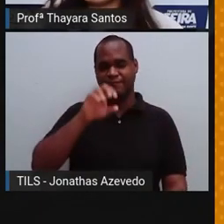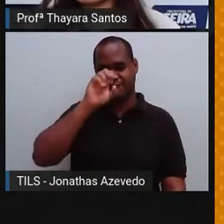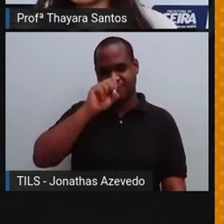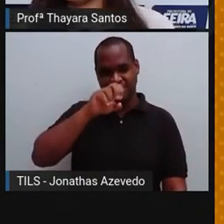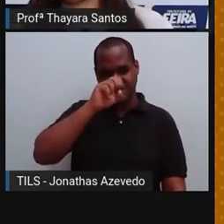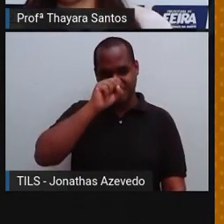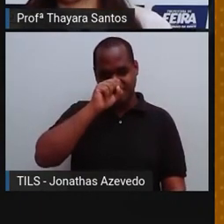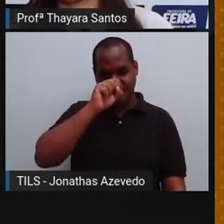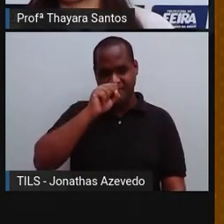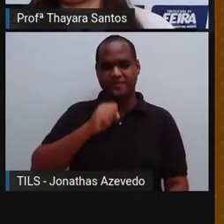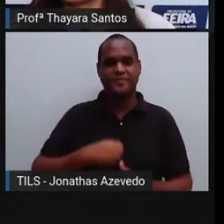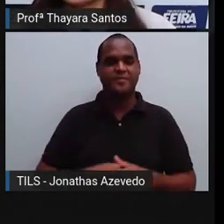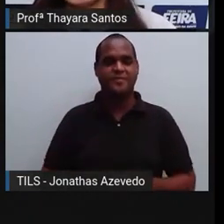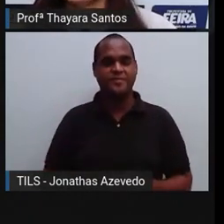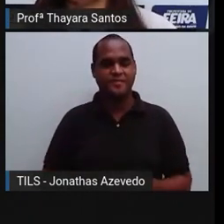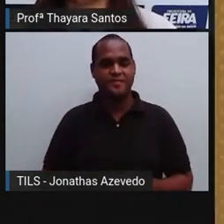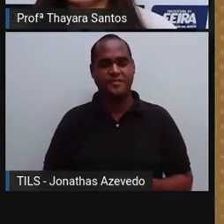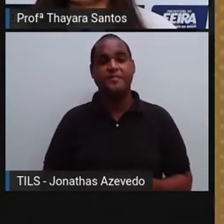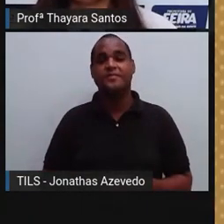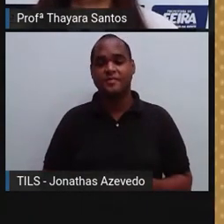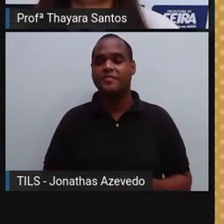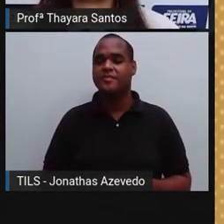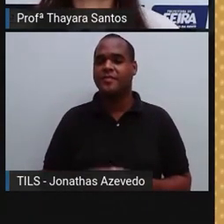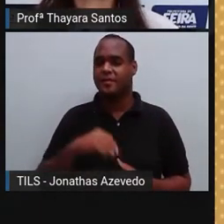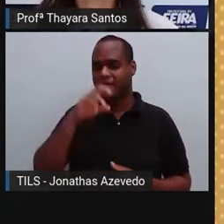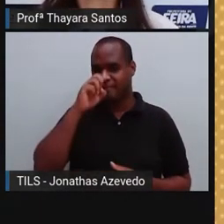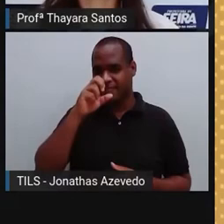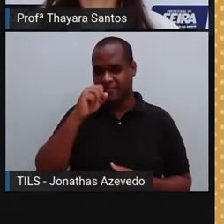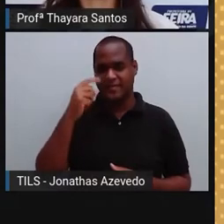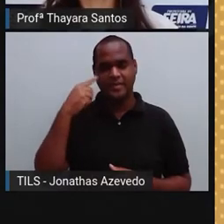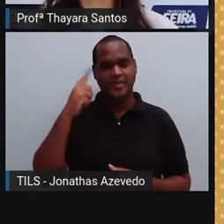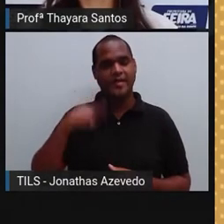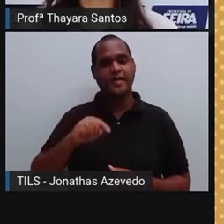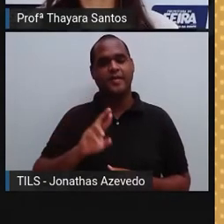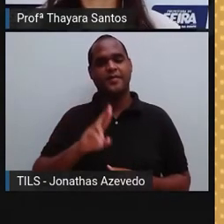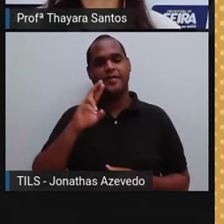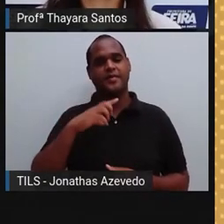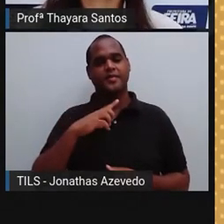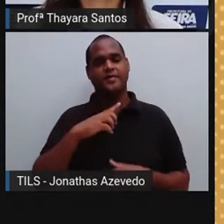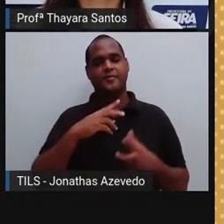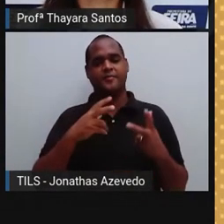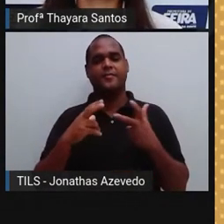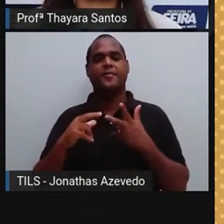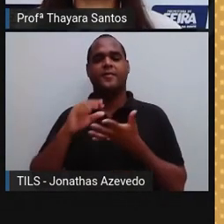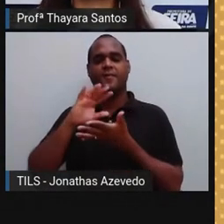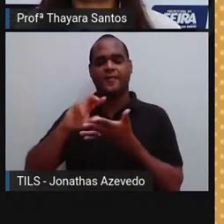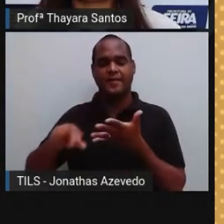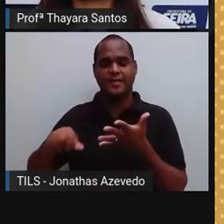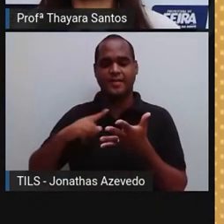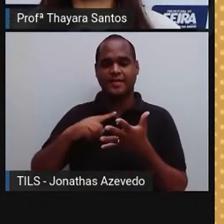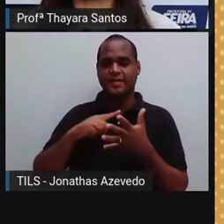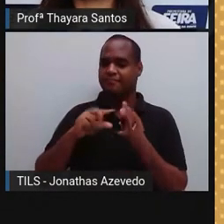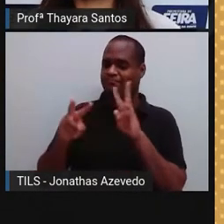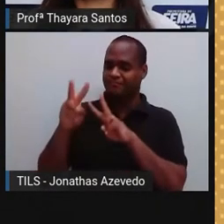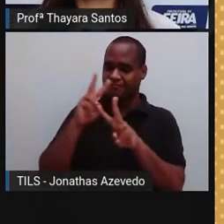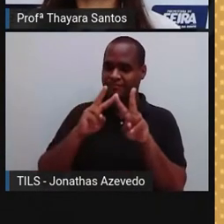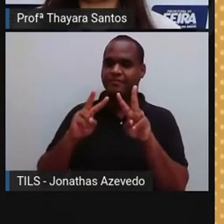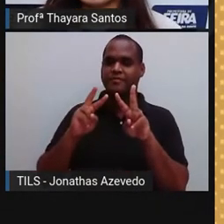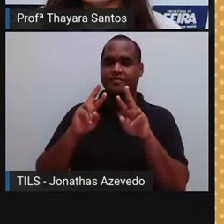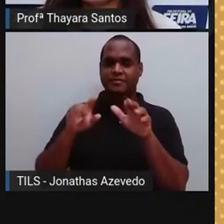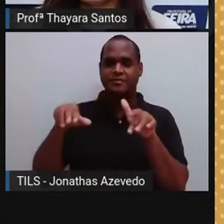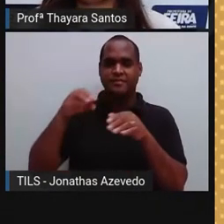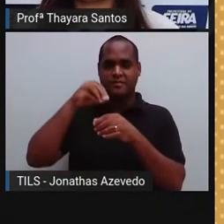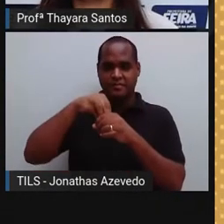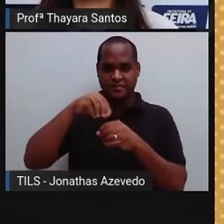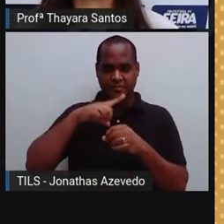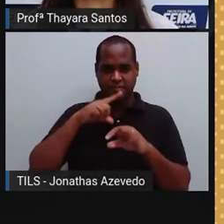olfato. O olfato é um sentido responsável pela captação de partículas que vão estar presentes